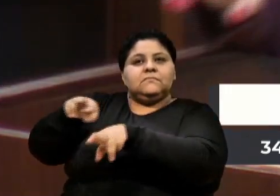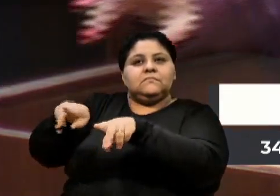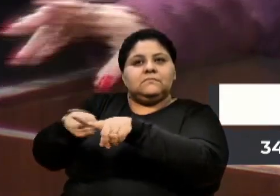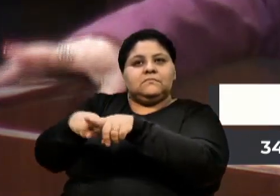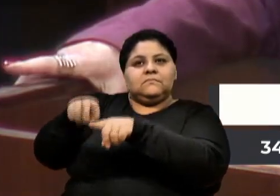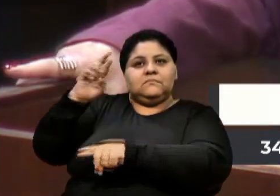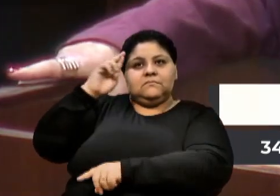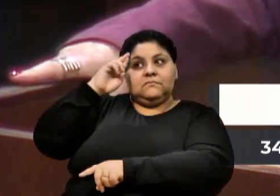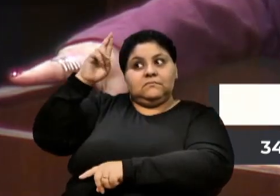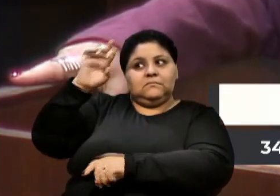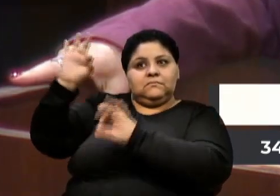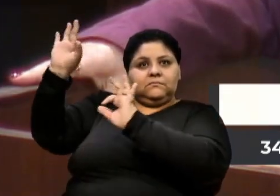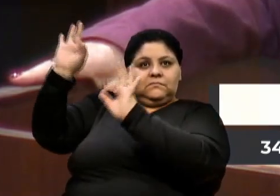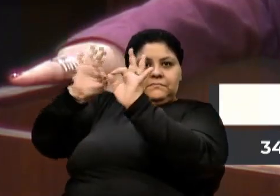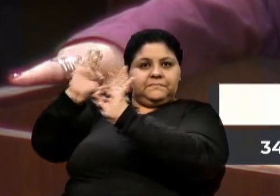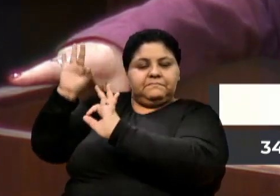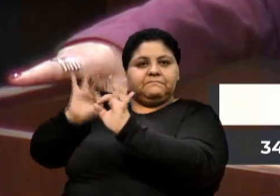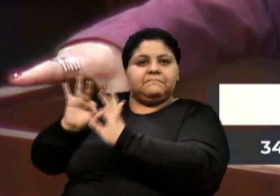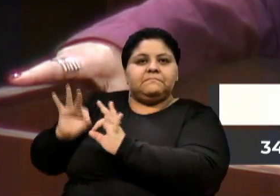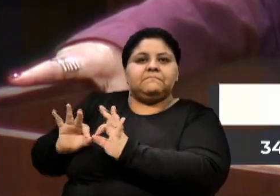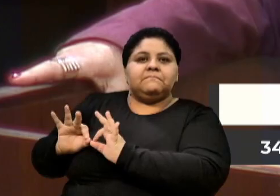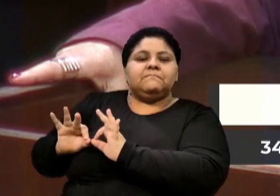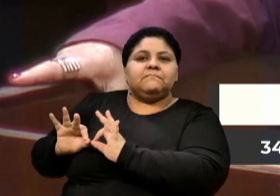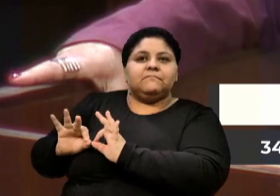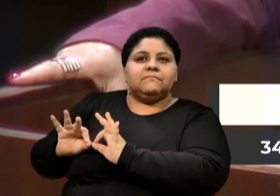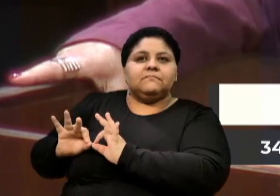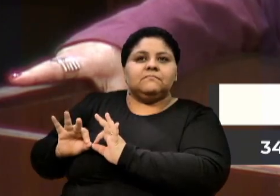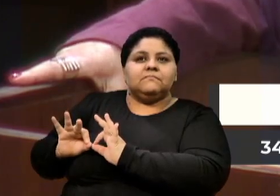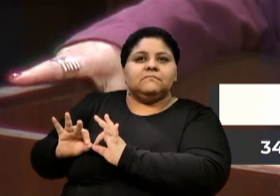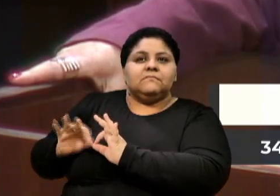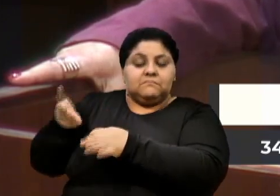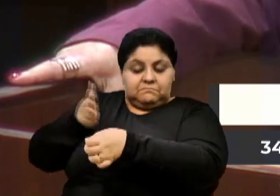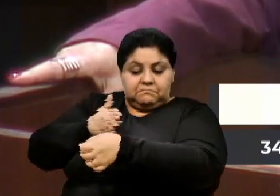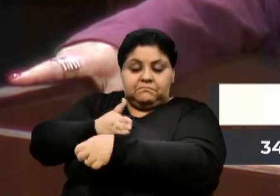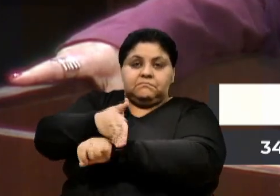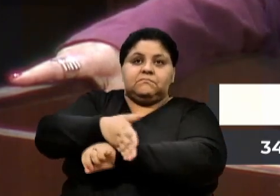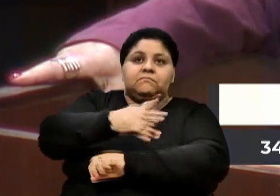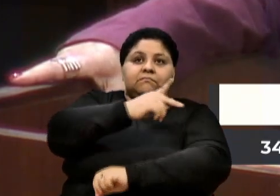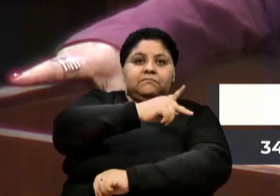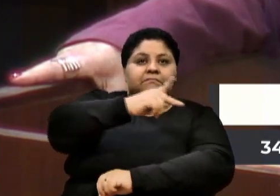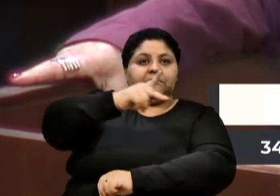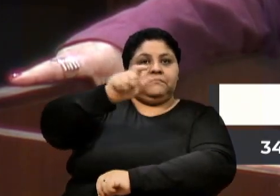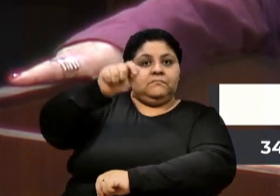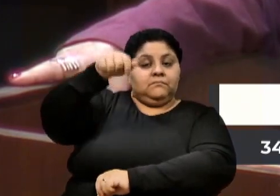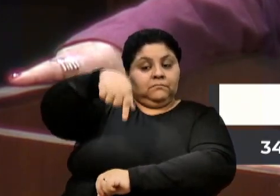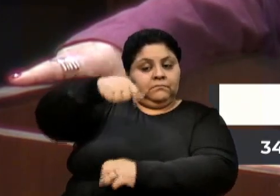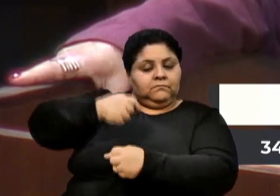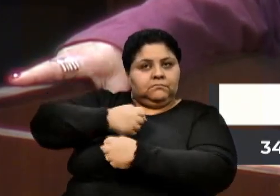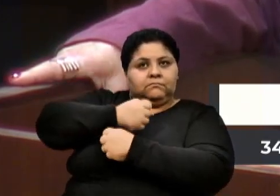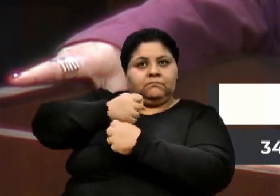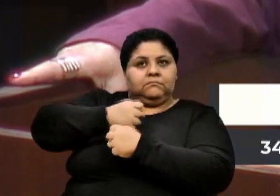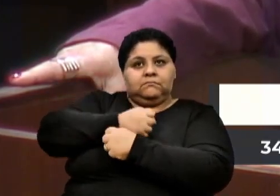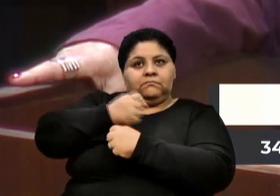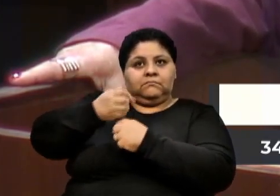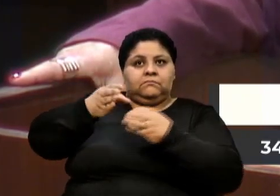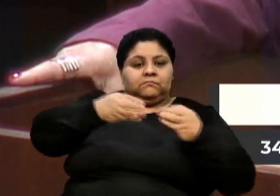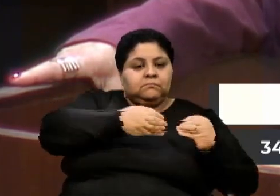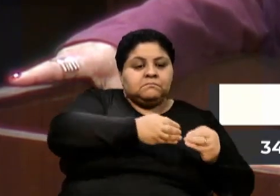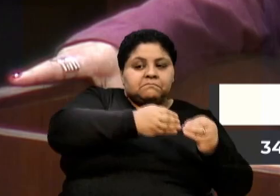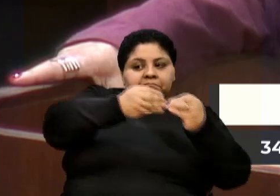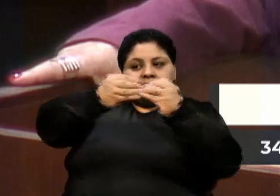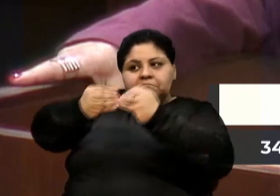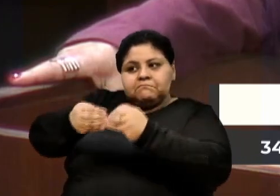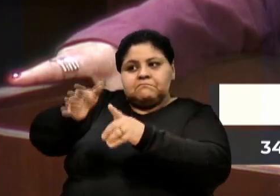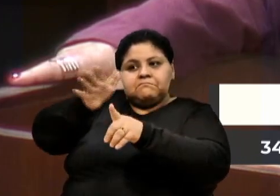Planejamento Participativo, do PPA desse ano. Eu levei as demandas aqui da